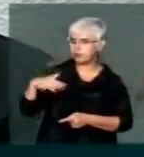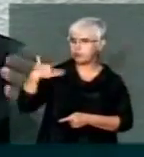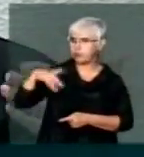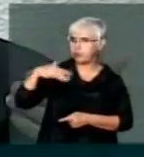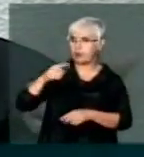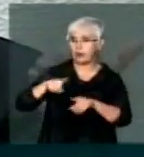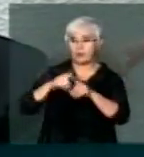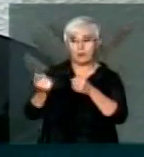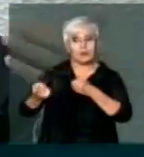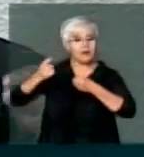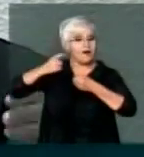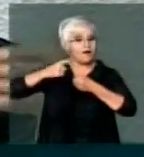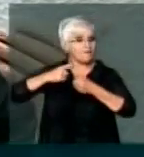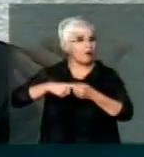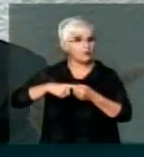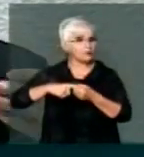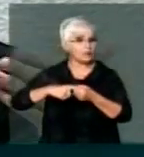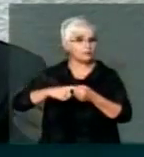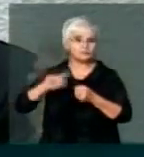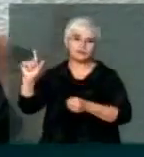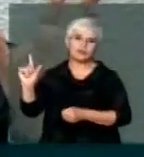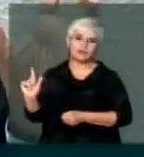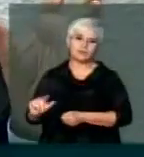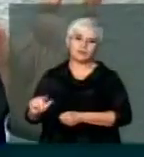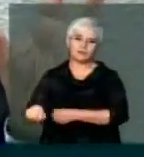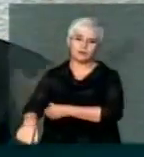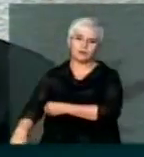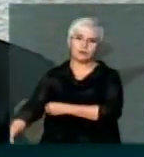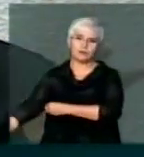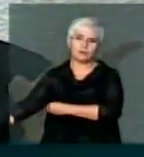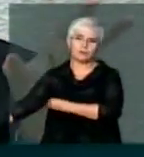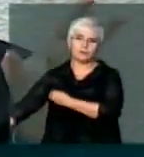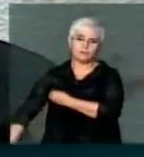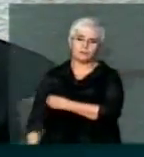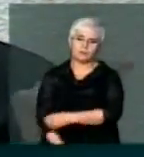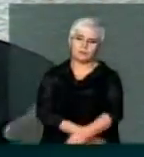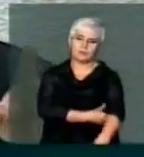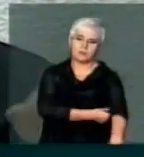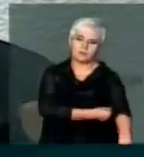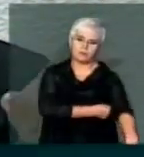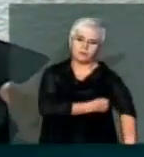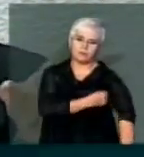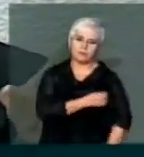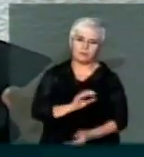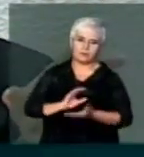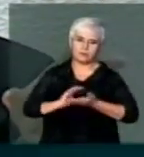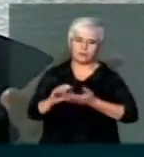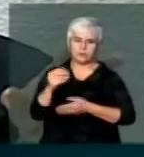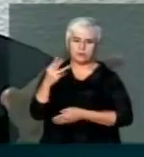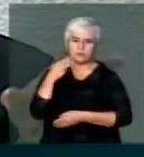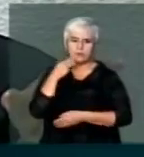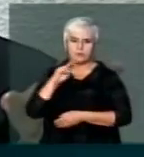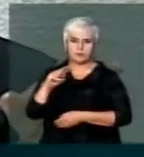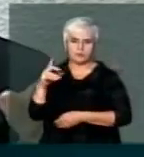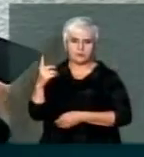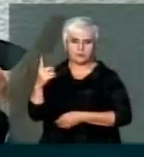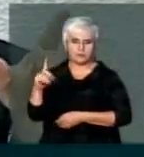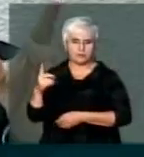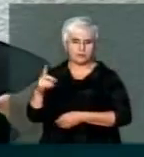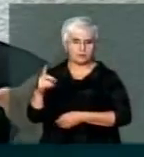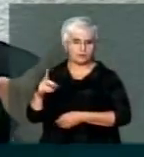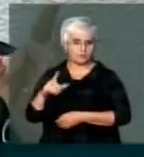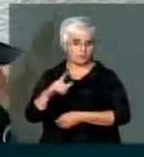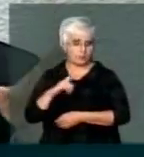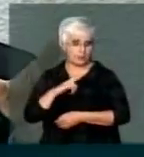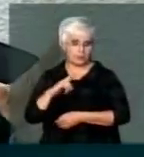retorno não equivale, o retorno desse investimento, dessa aplicação de 3 bilhões de dólares, que